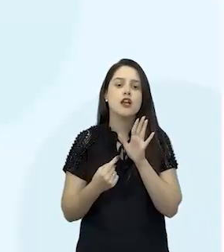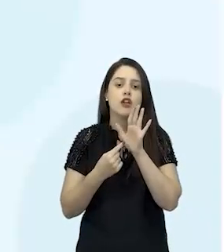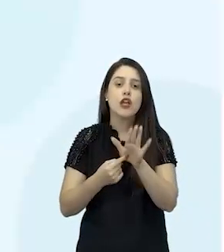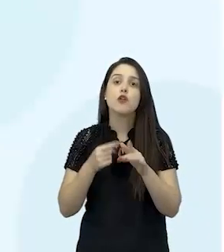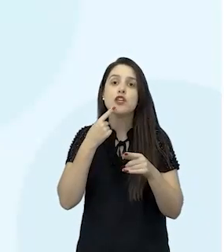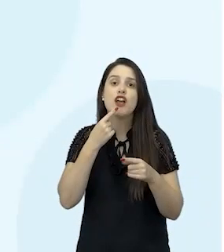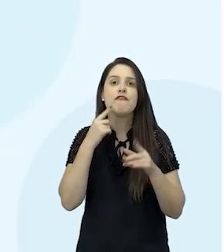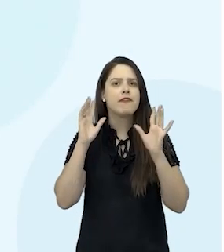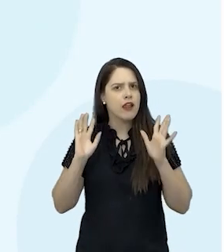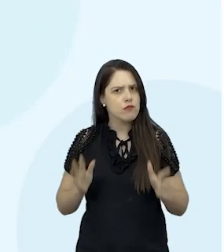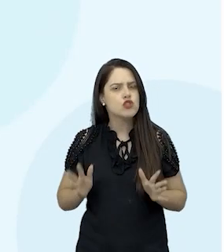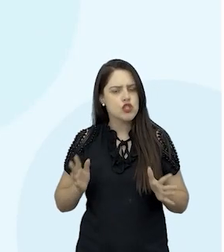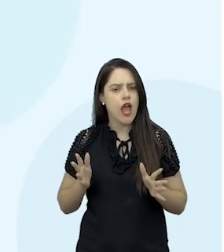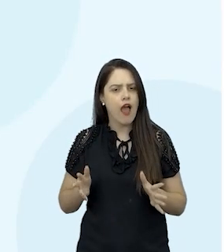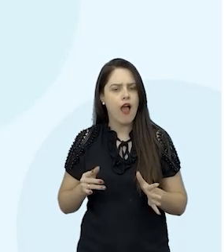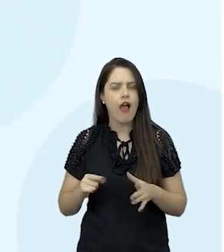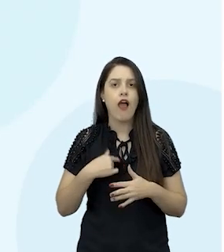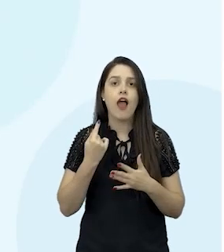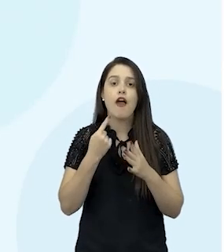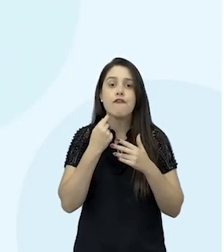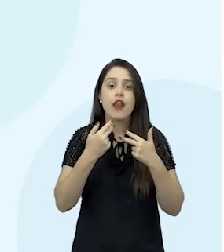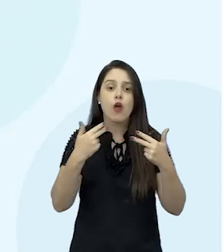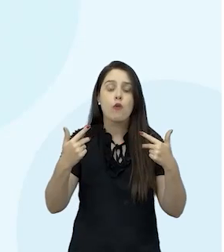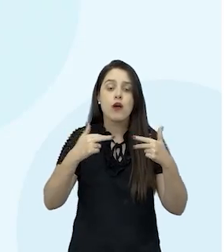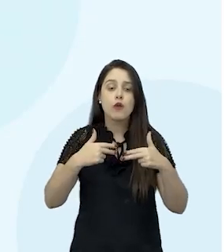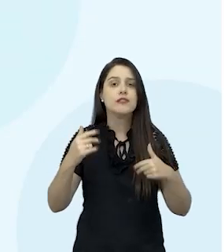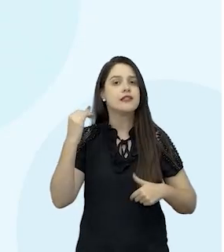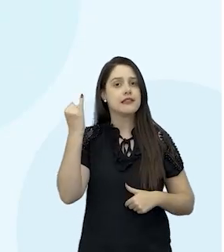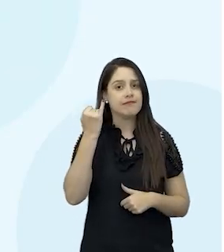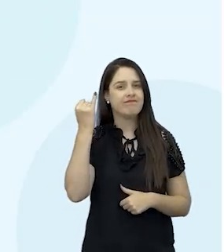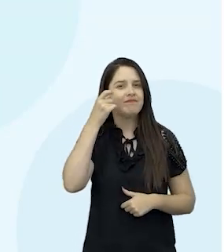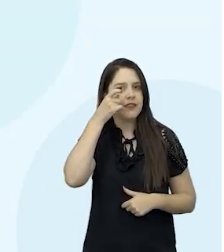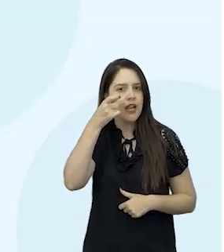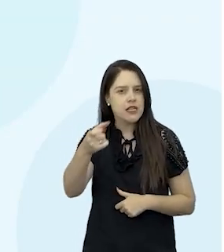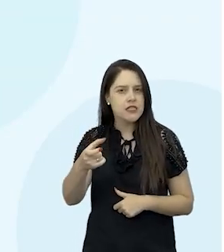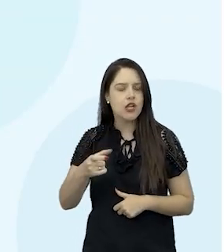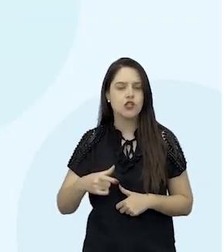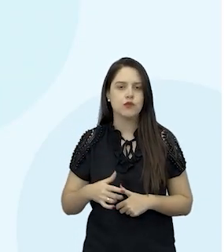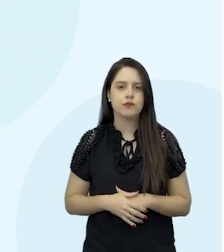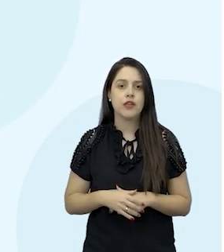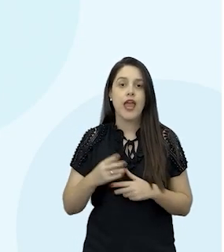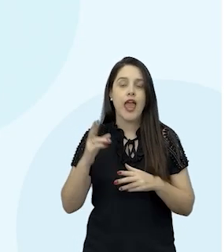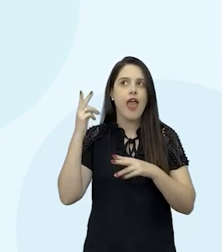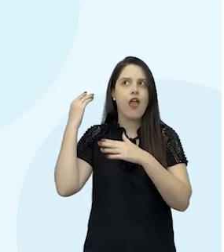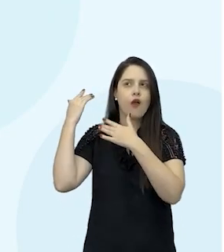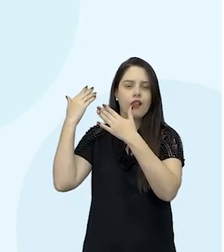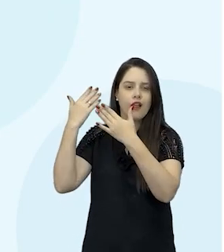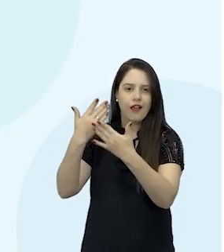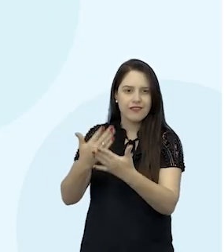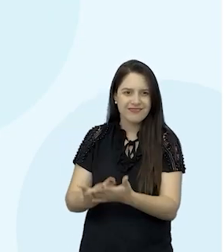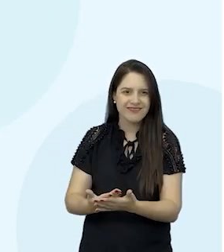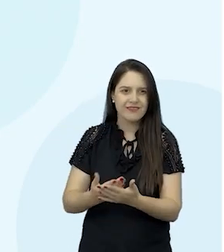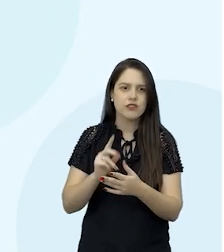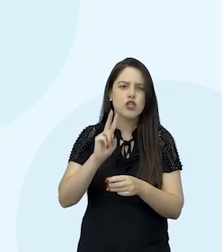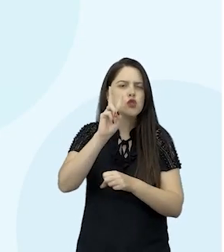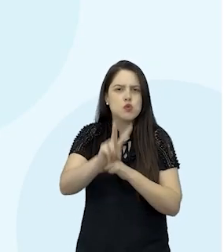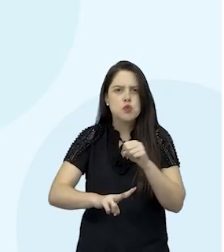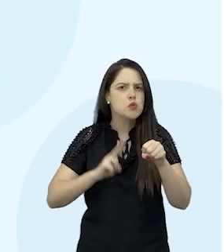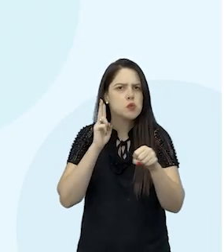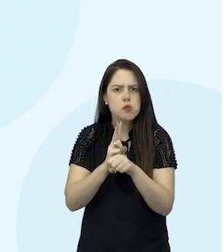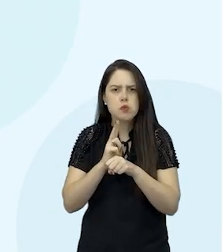falou, né? Então, a gente falou algumas coisinhas bem interessantes aí, que, recordando, olha lá, o que é